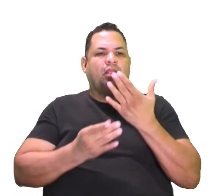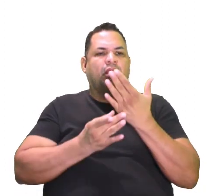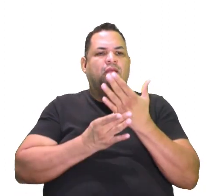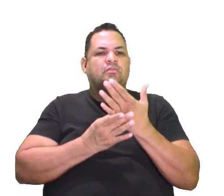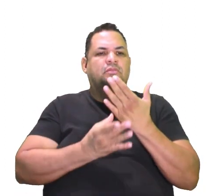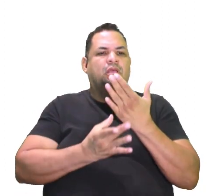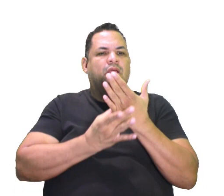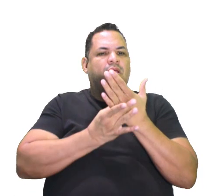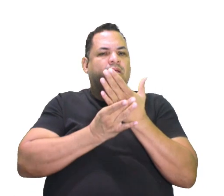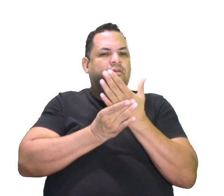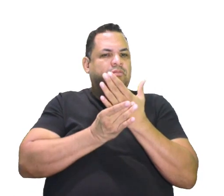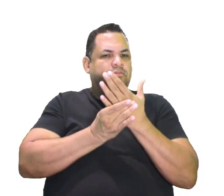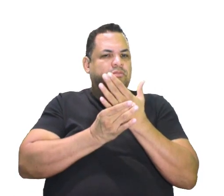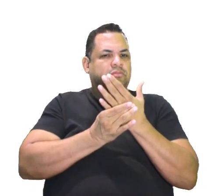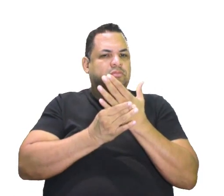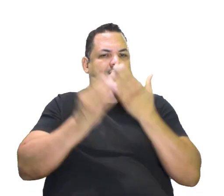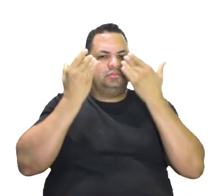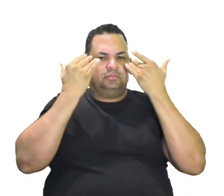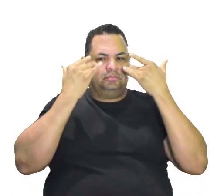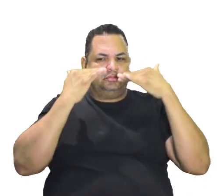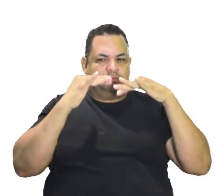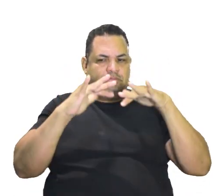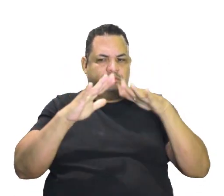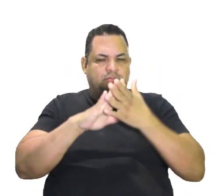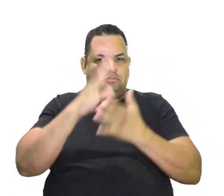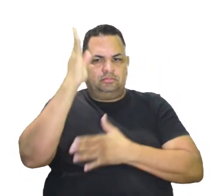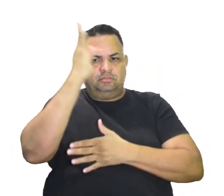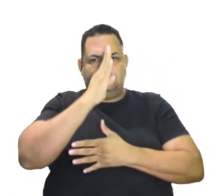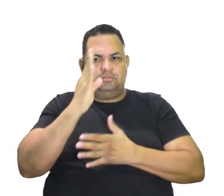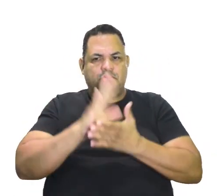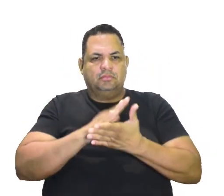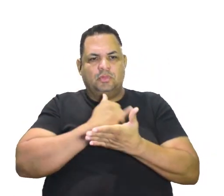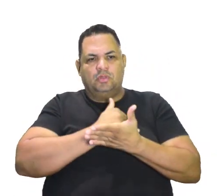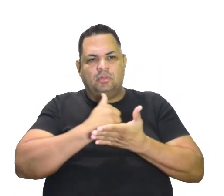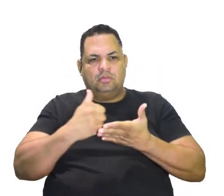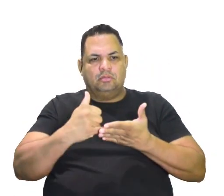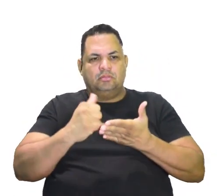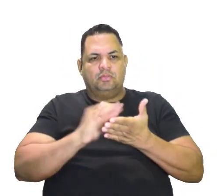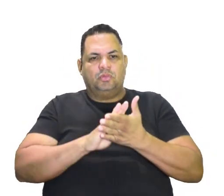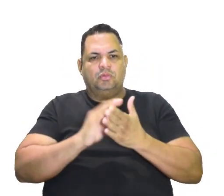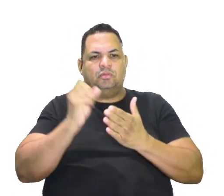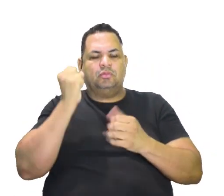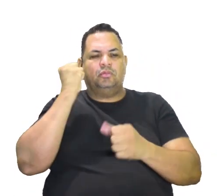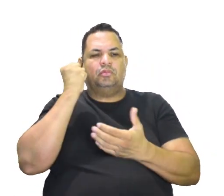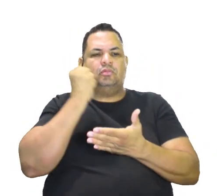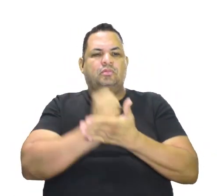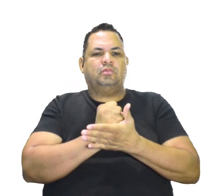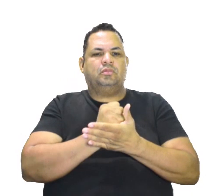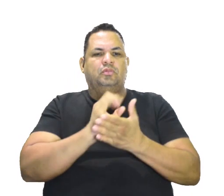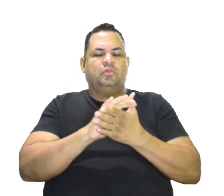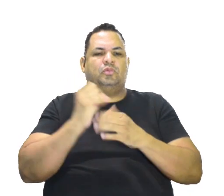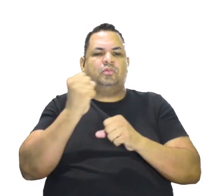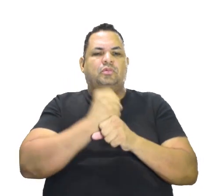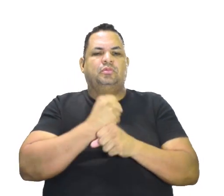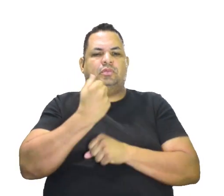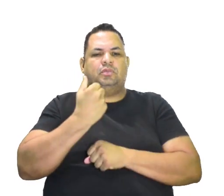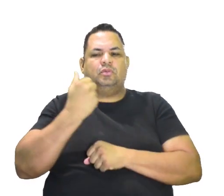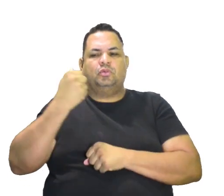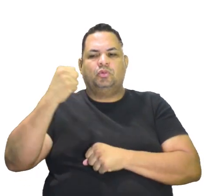naturalismo, no Brasil, teve seu início oficialmente em 1881,